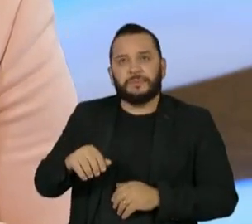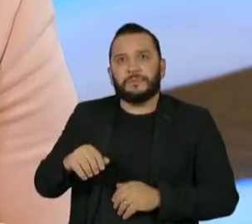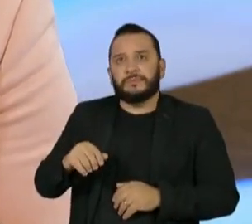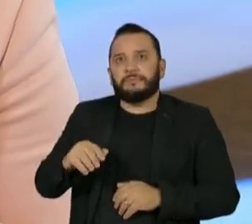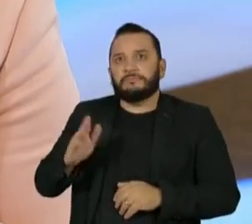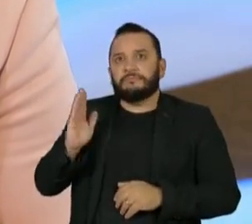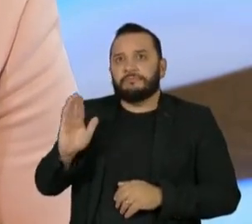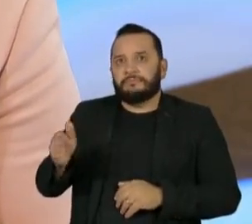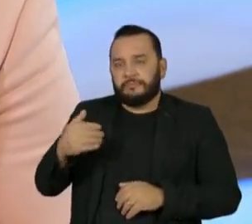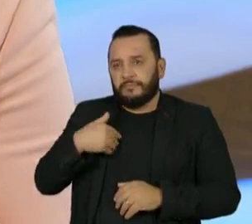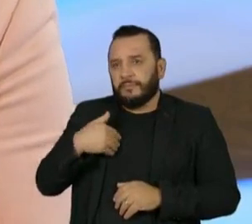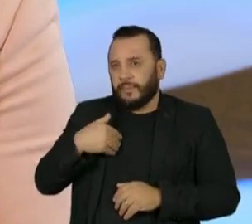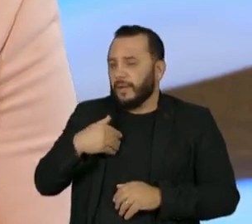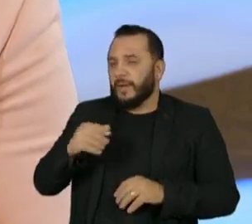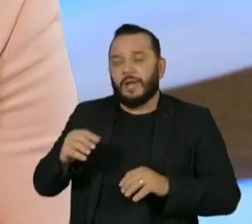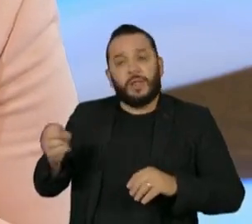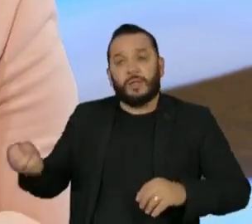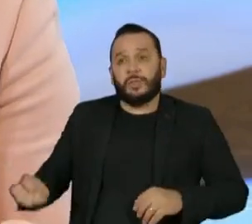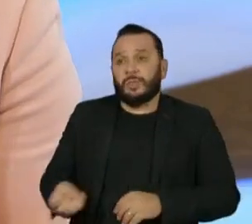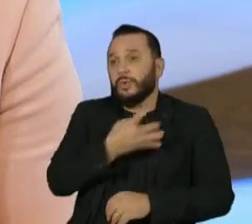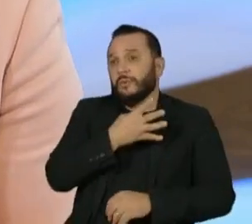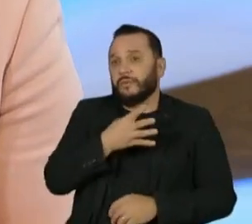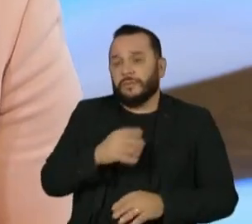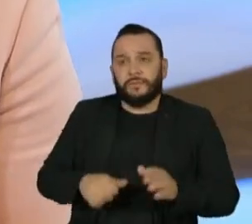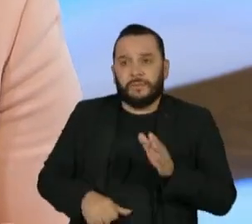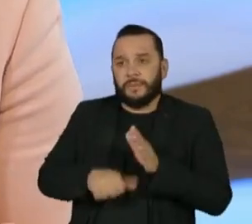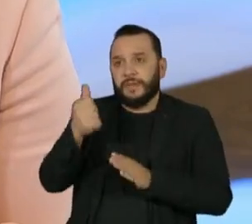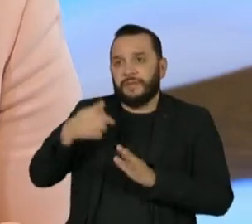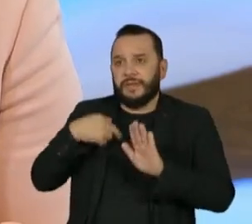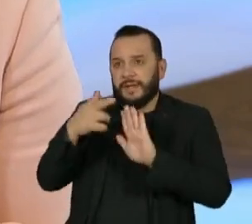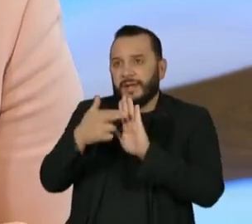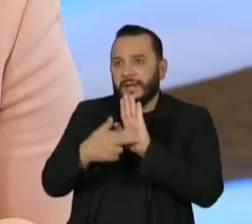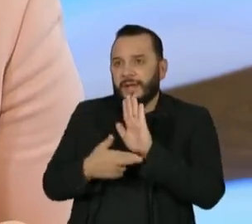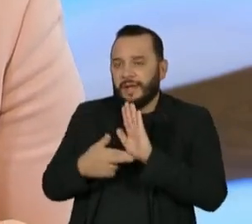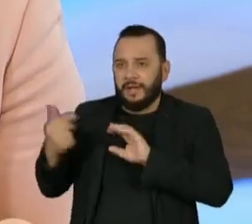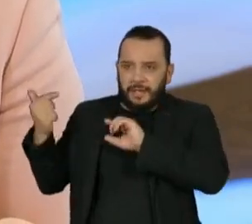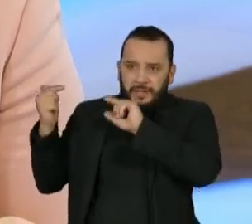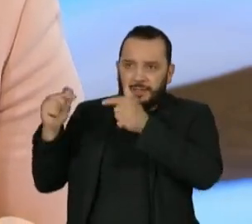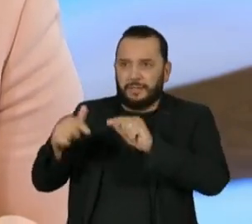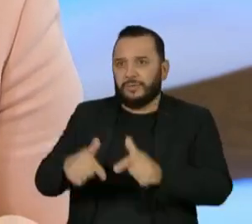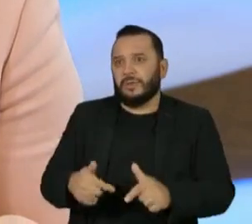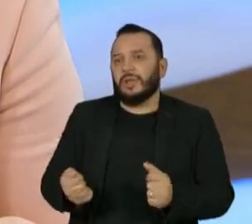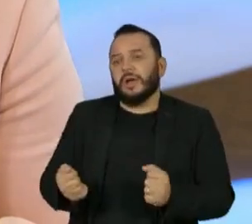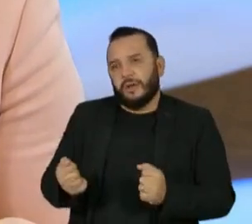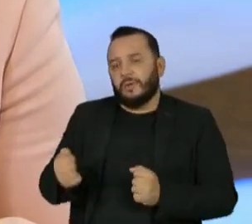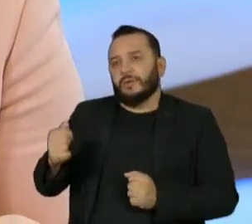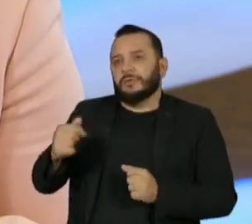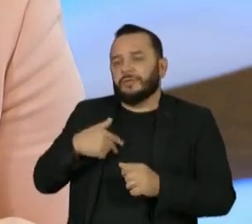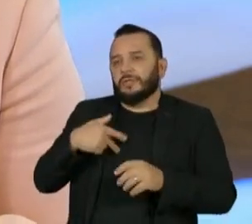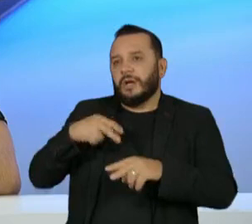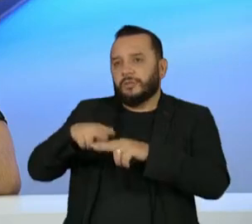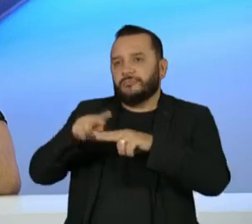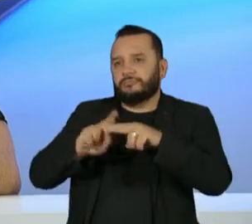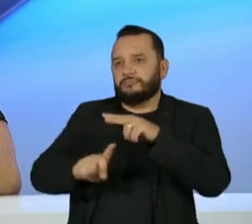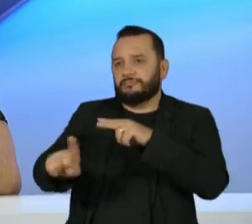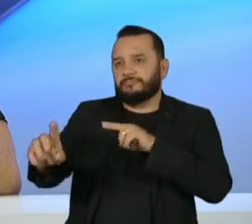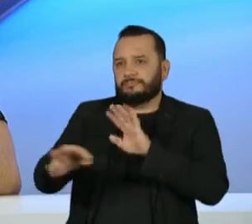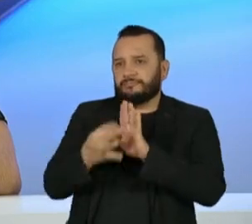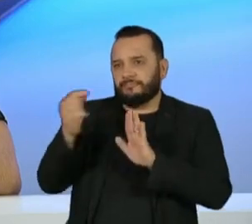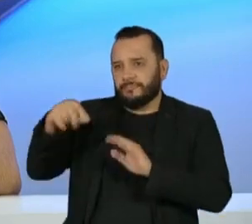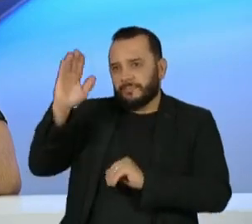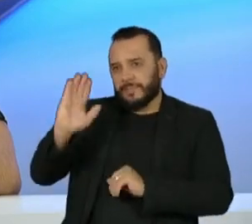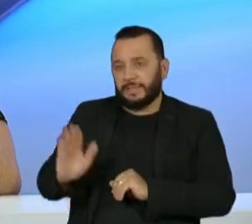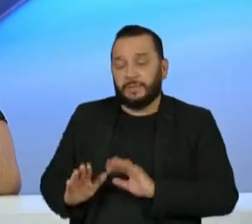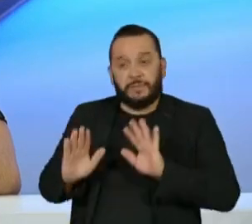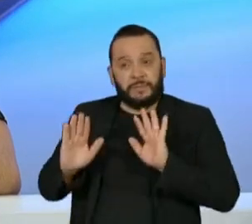diferia e inovava pela primeira vez esses critérios tradicionais de concessão de indulto no país. Mas a Suprema Corte